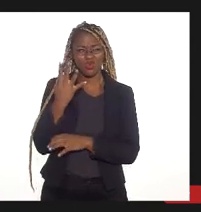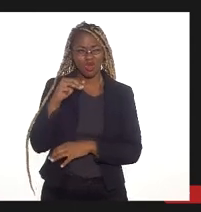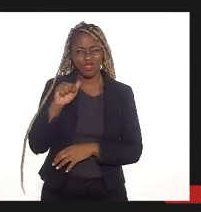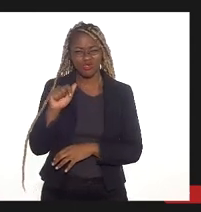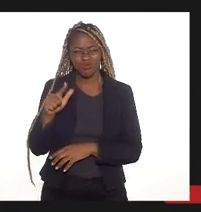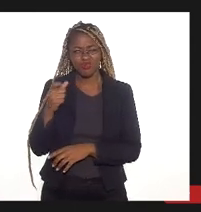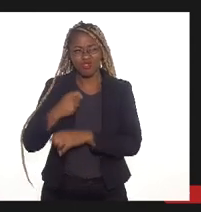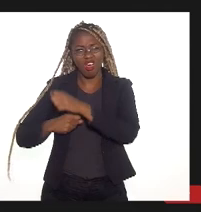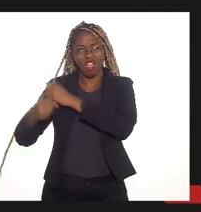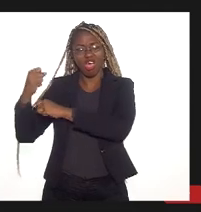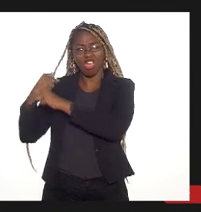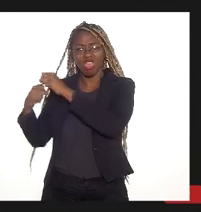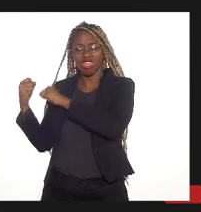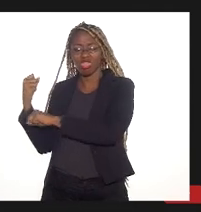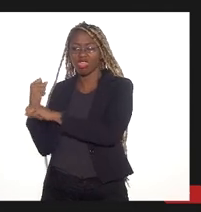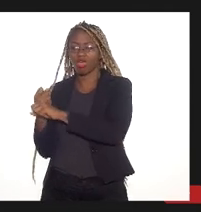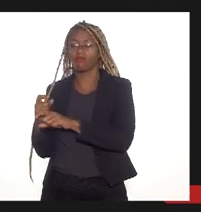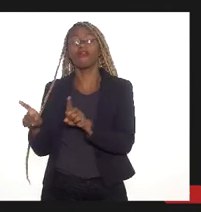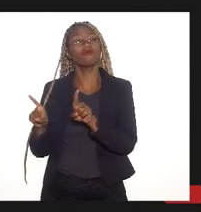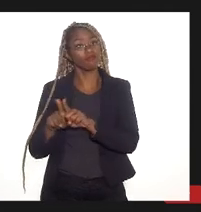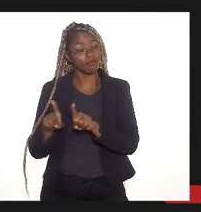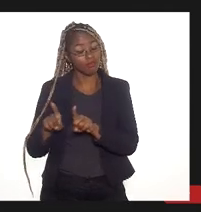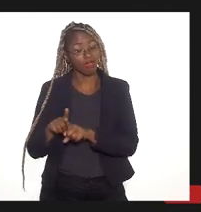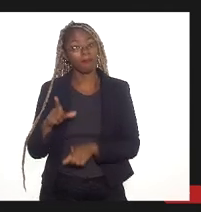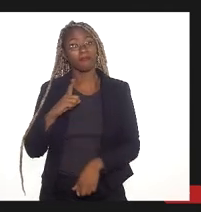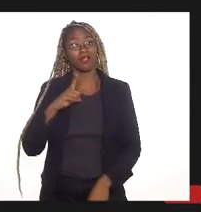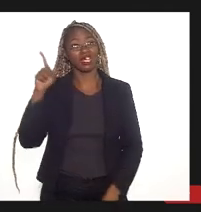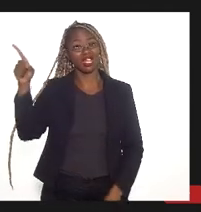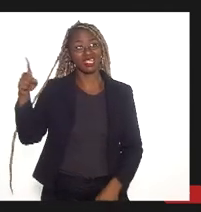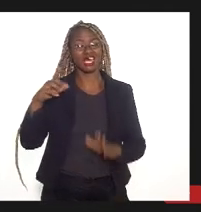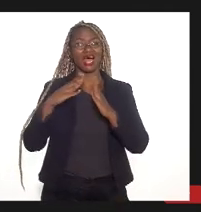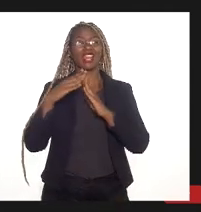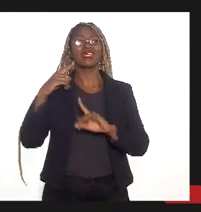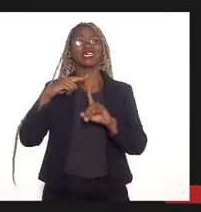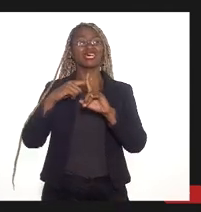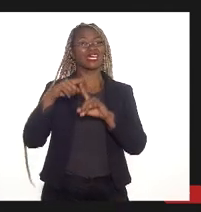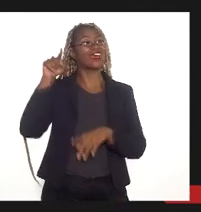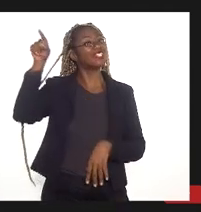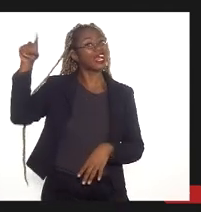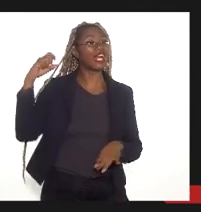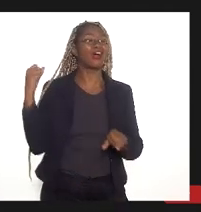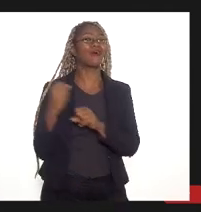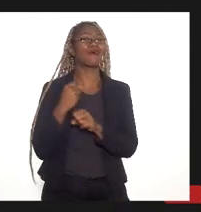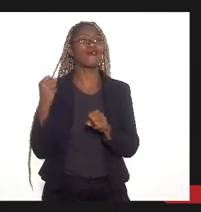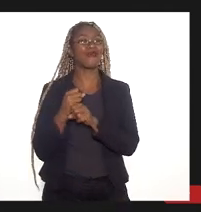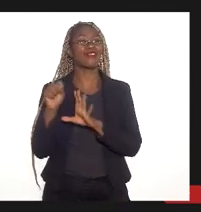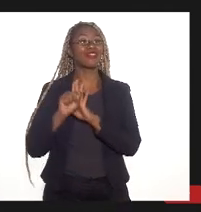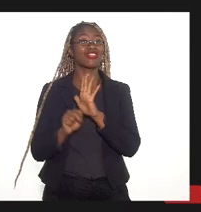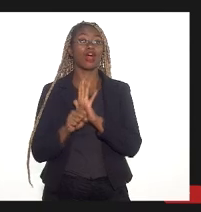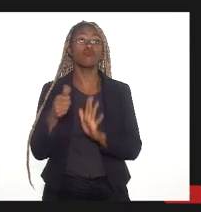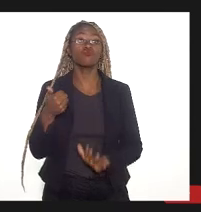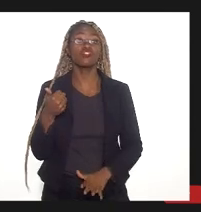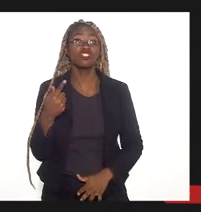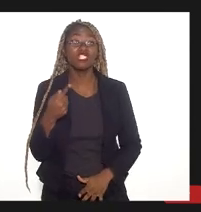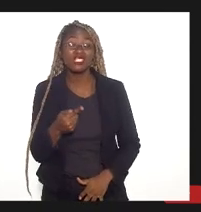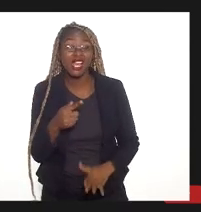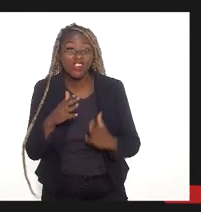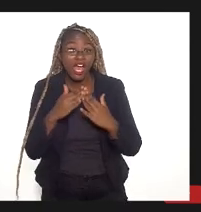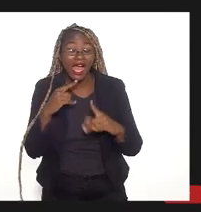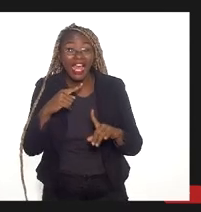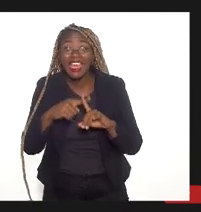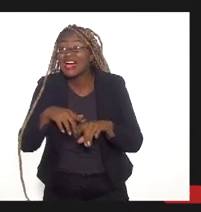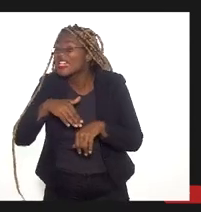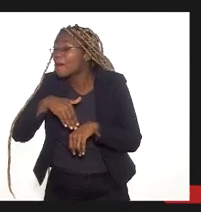nós encontramos o núcleo agrário do São Bento, a igreja colonial que começou a ser construída no século XVII, a igreja colonial